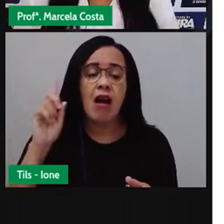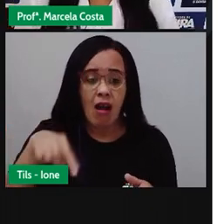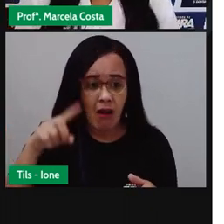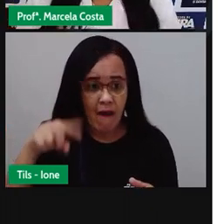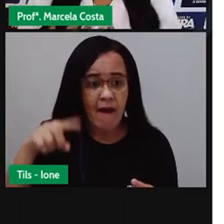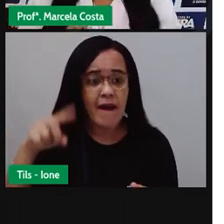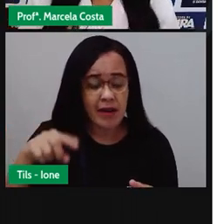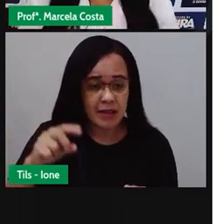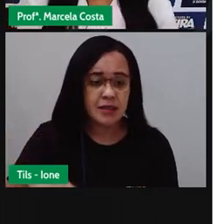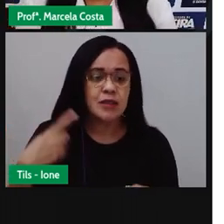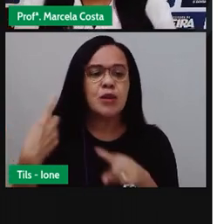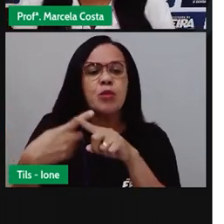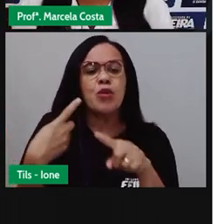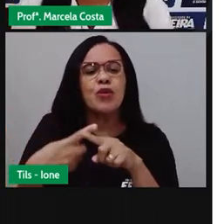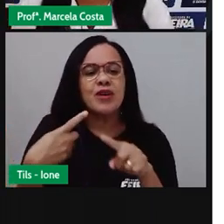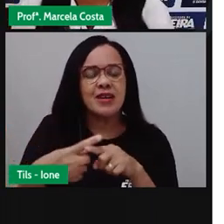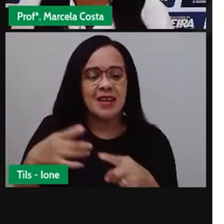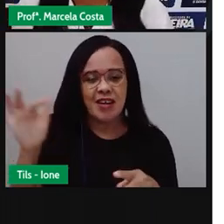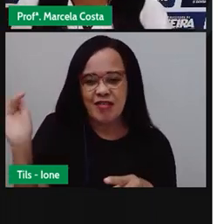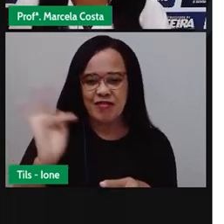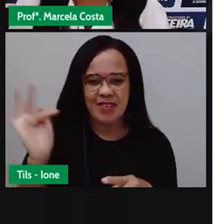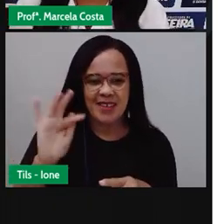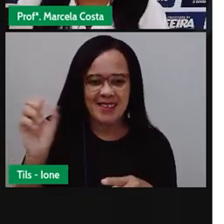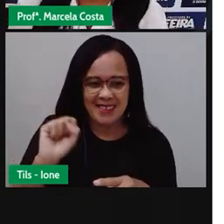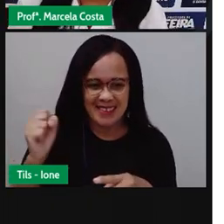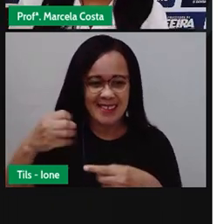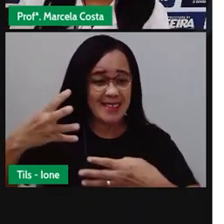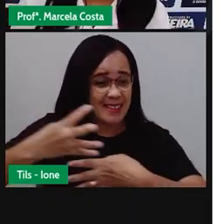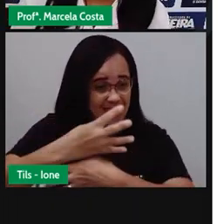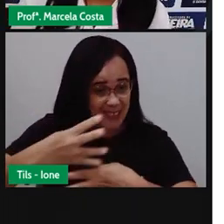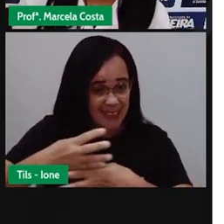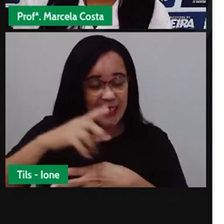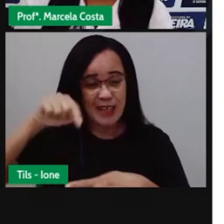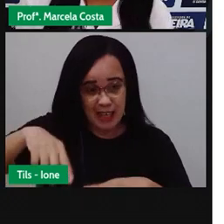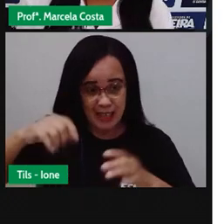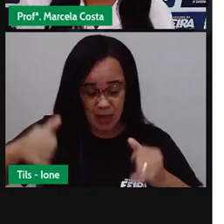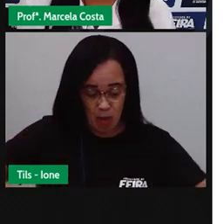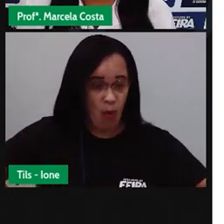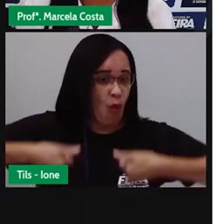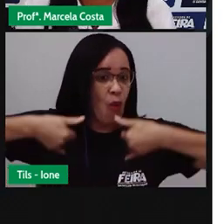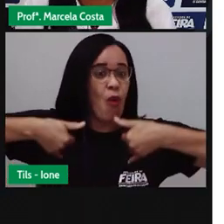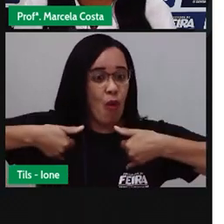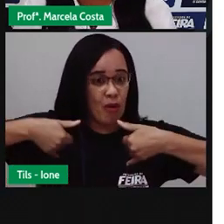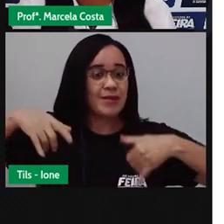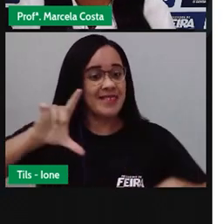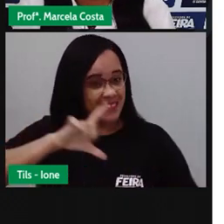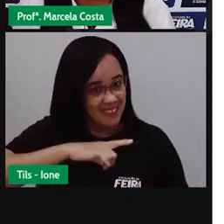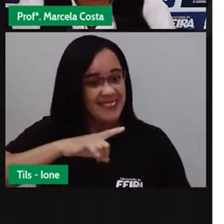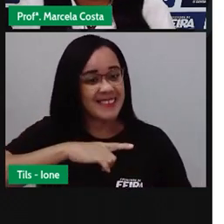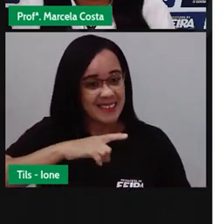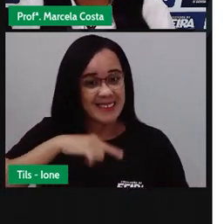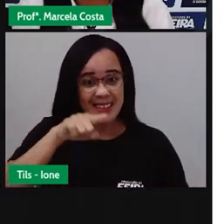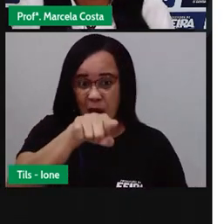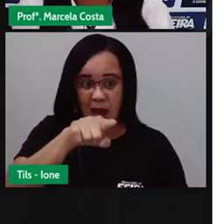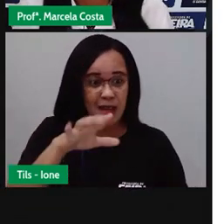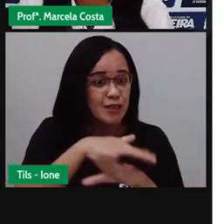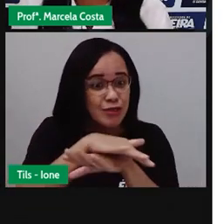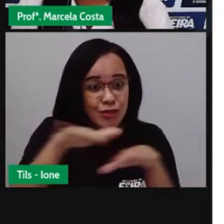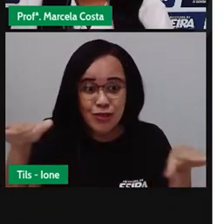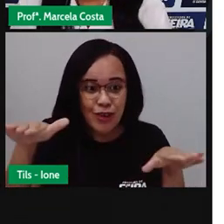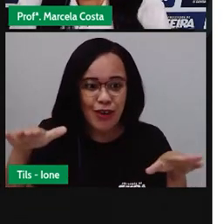queridos, vocês me sentem muito feliz e orgulhosos de ter aqui no nosso município um observatório como esse.